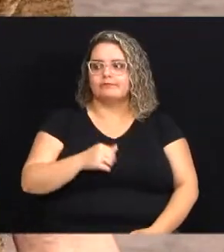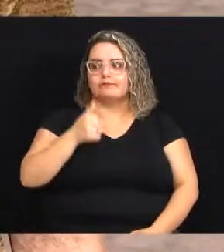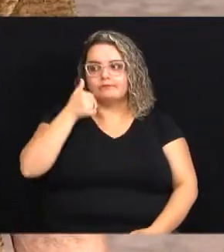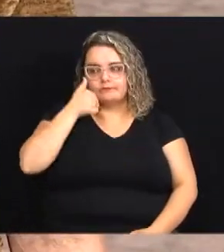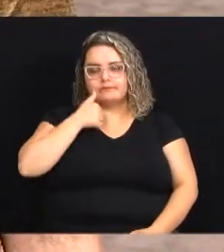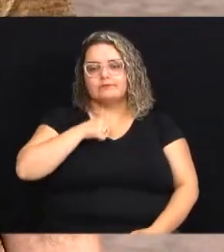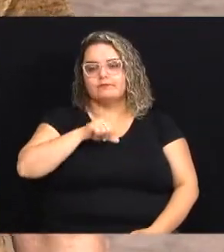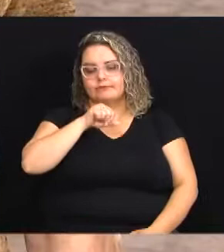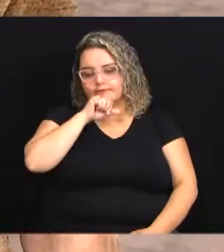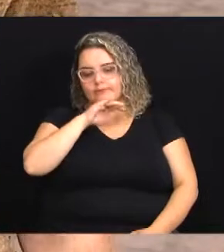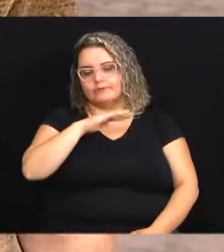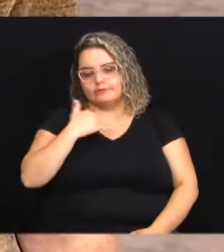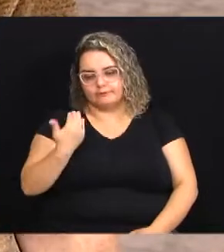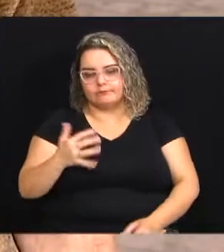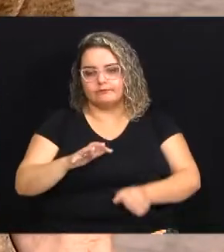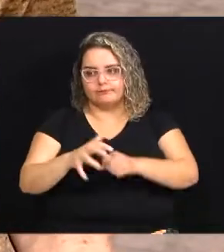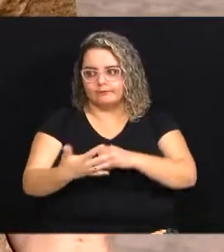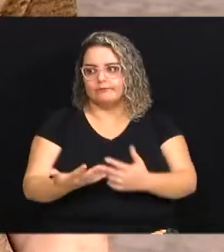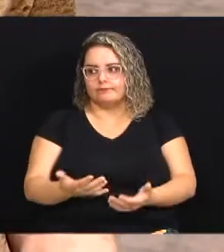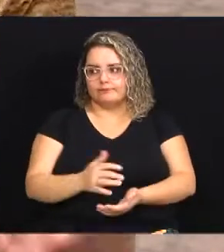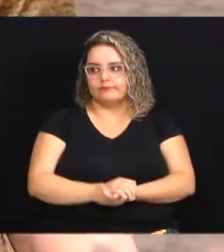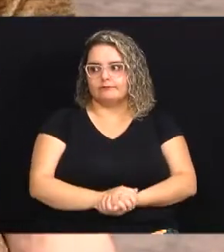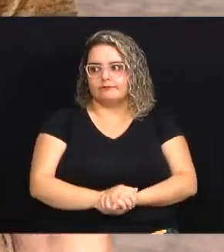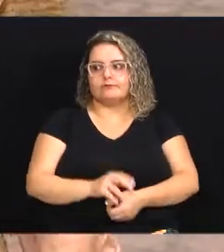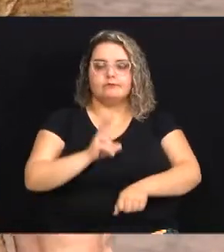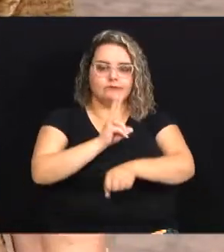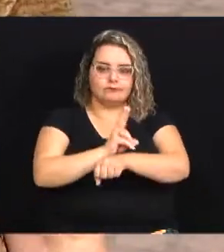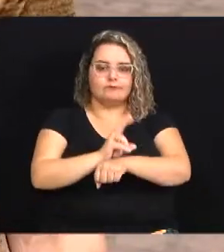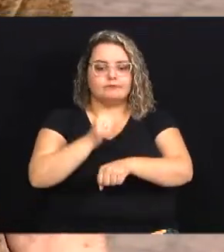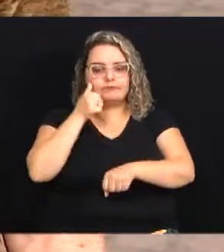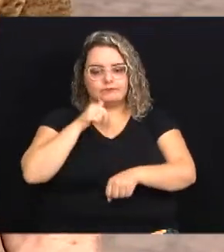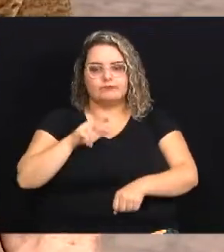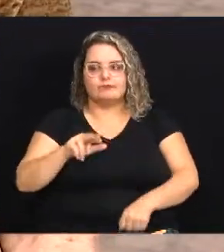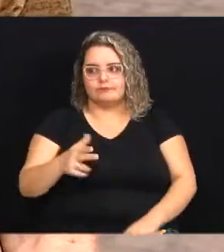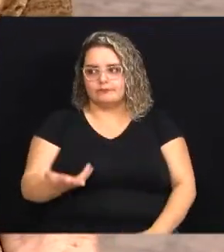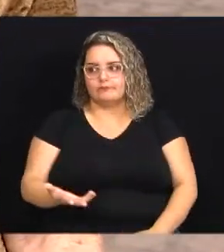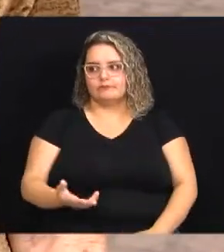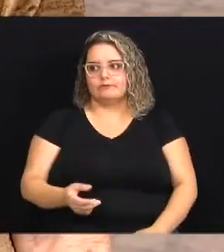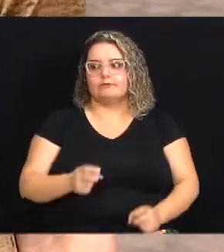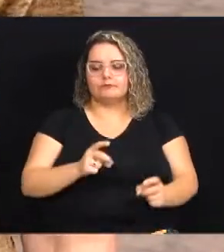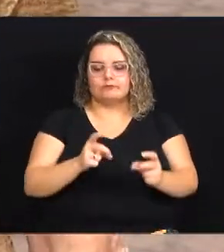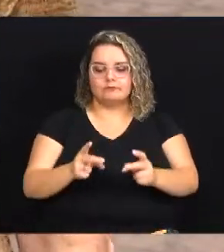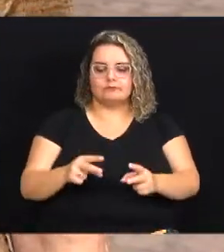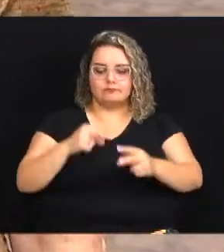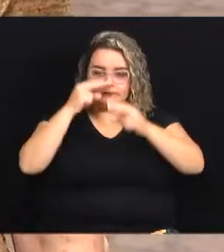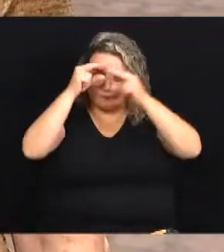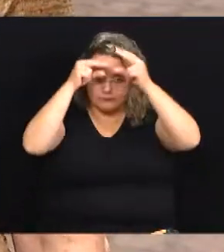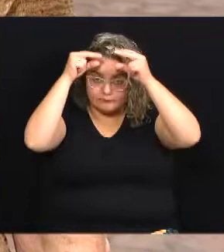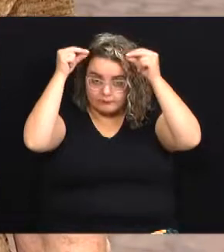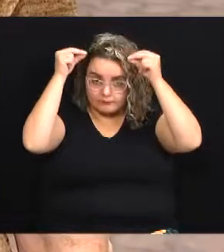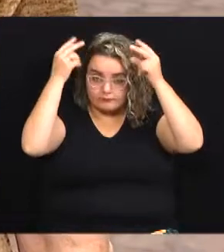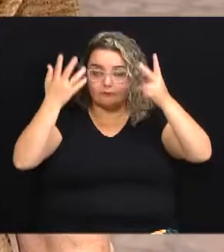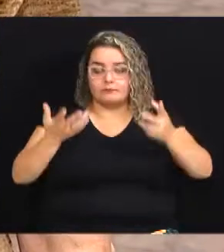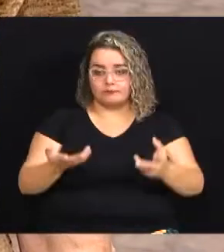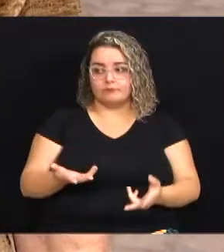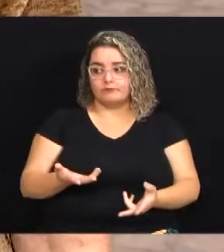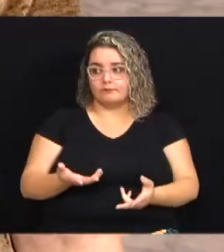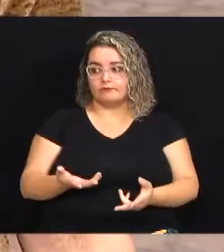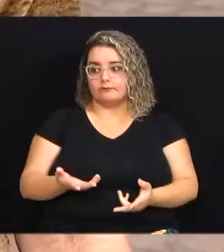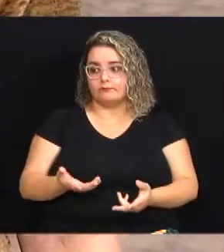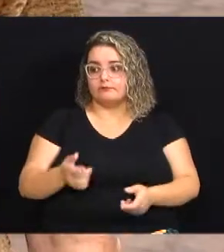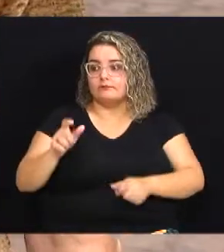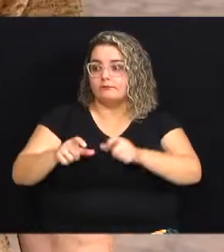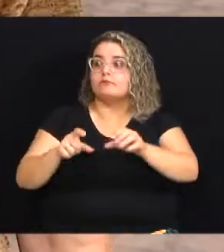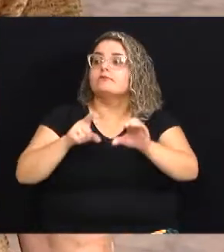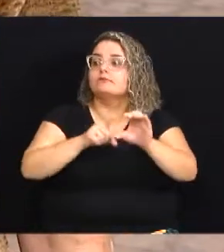dela faleceu de covid e a irmã dela ela cuida da irmã e ela vende laços aqui e é um